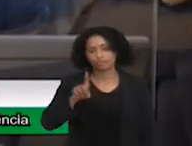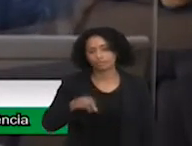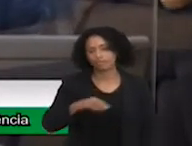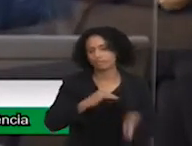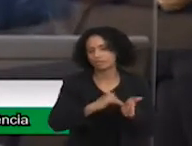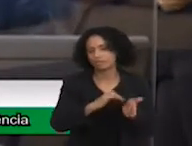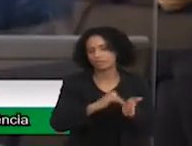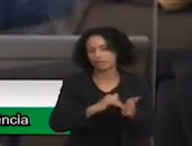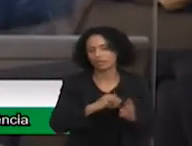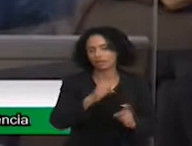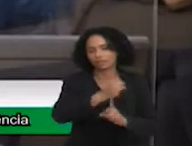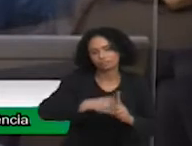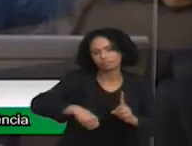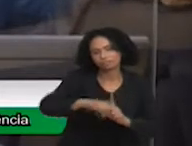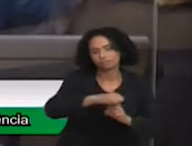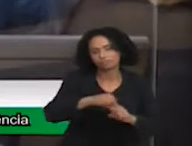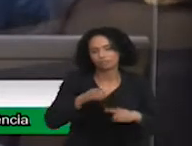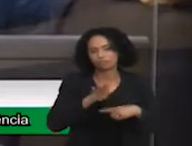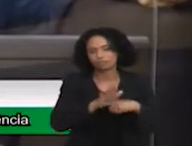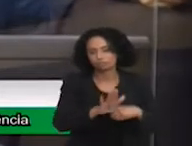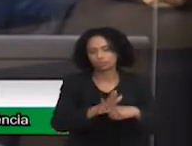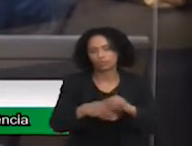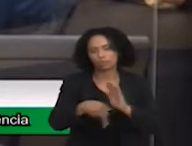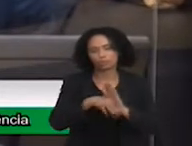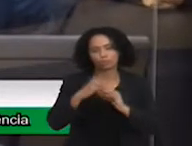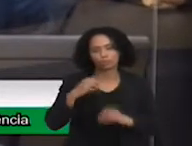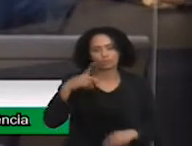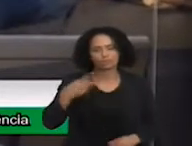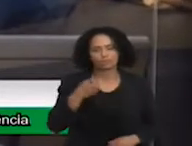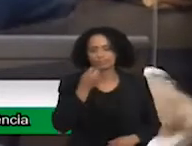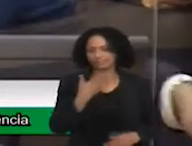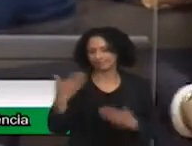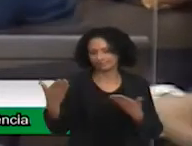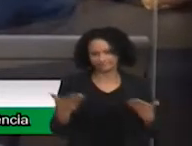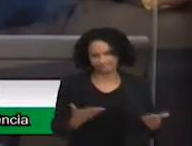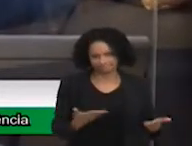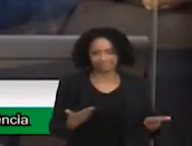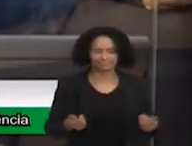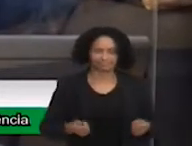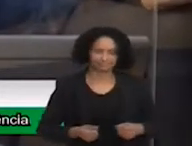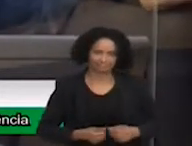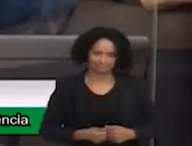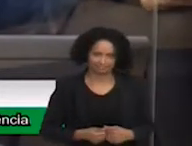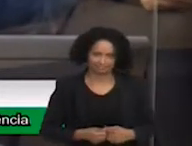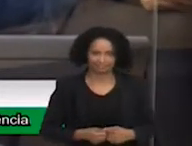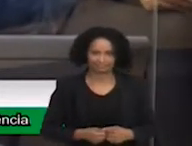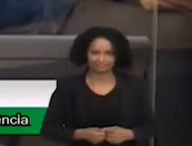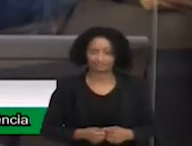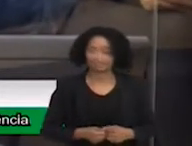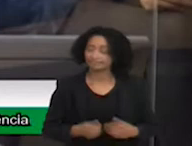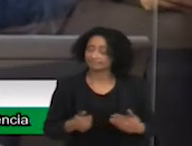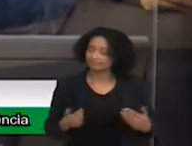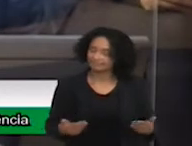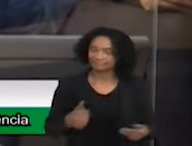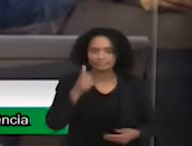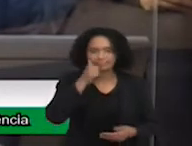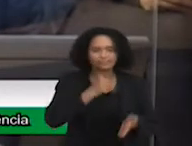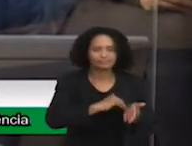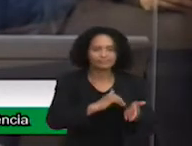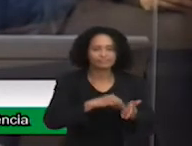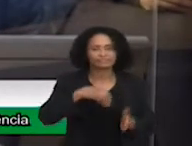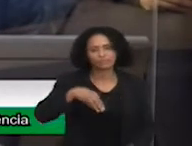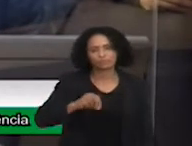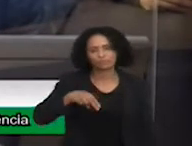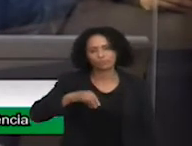Assistência Social do nosso município. Seja bem-vindo, secretário. Nossa secretária, Mônica Veloso,